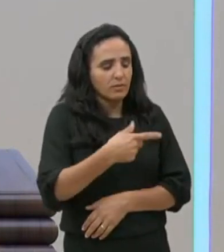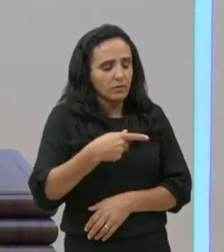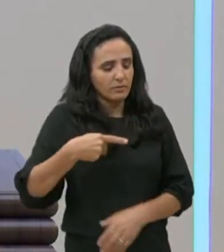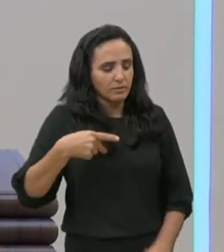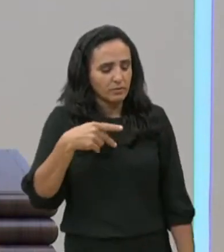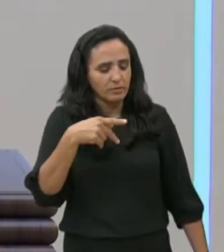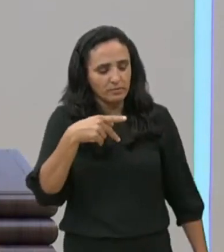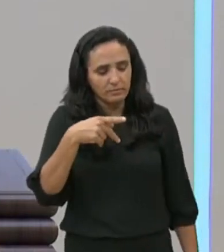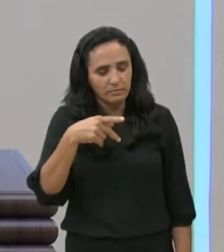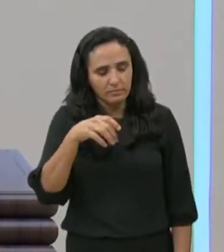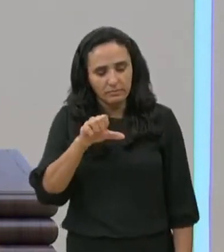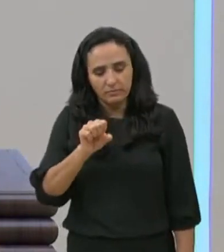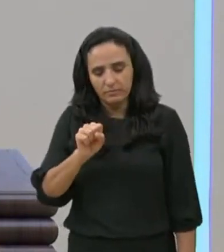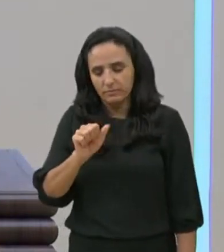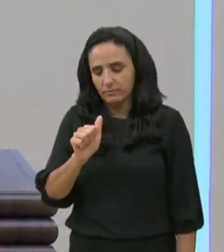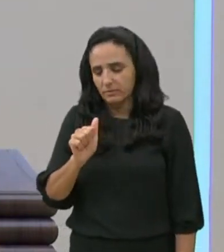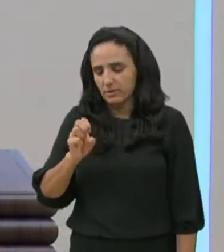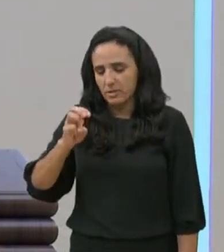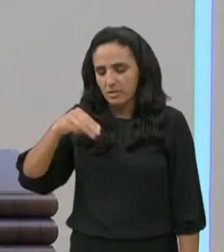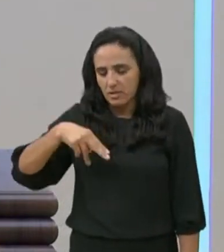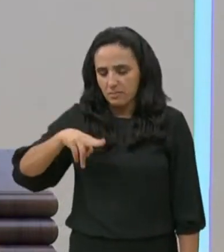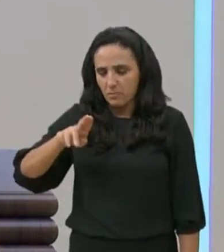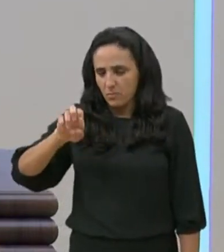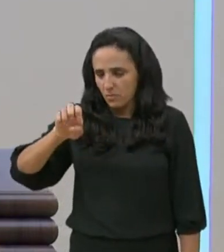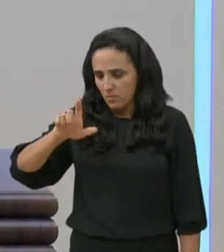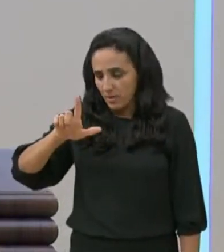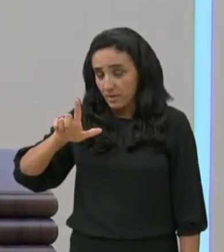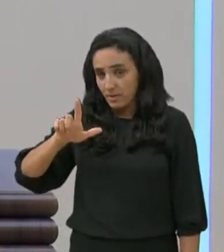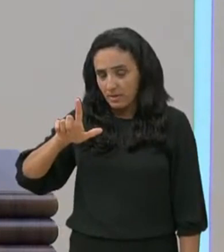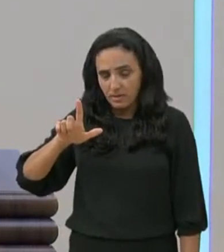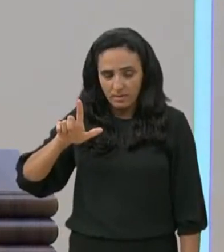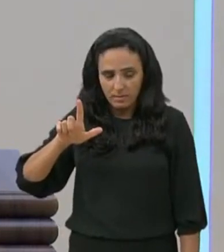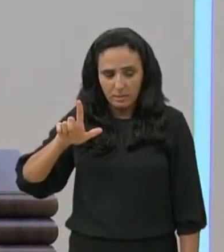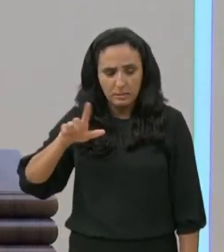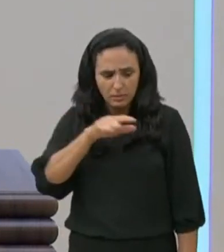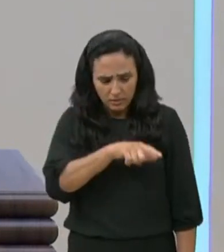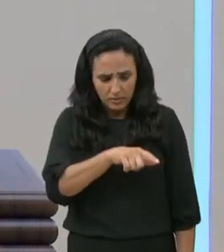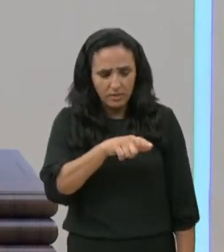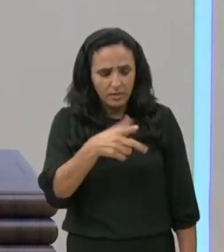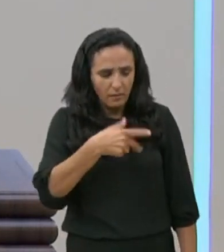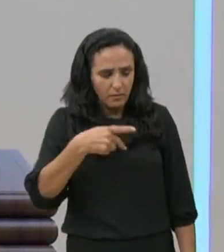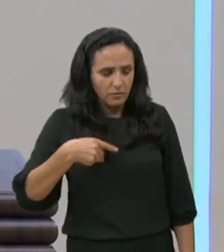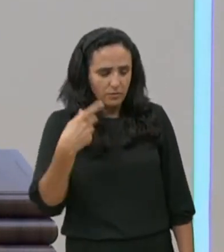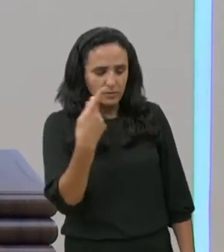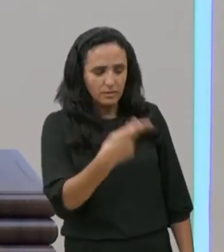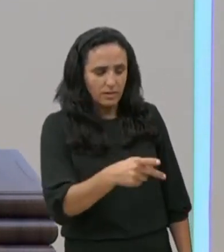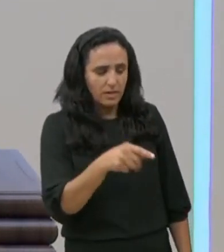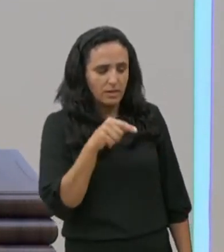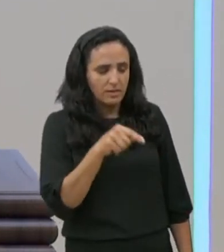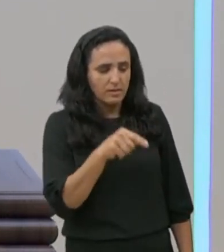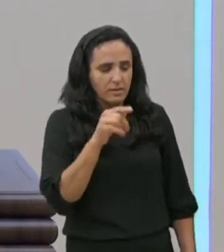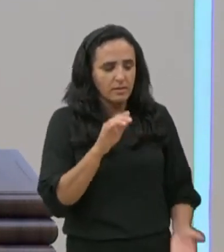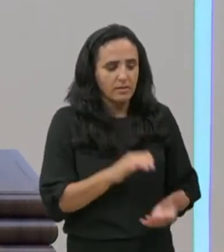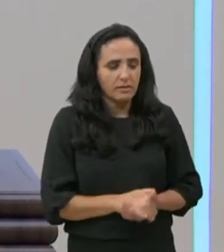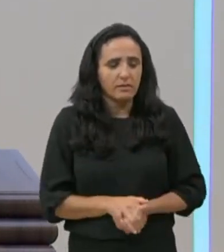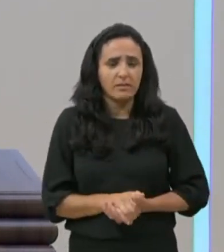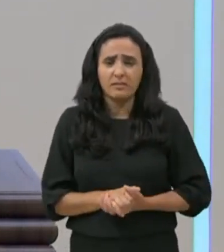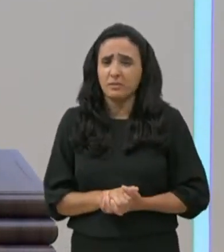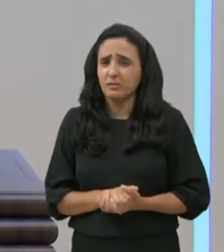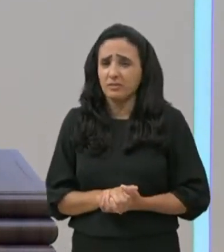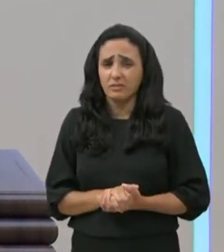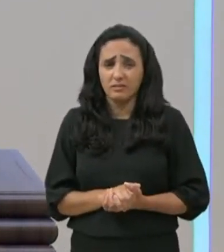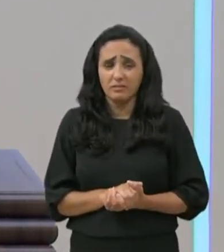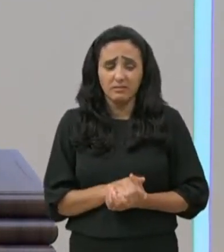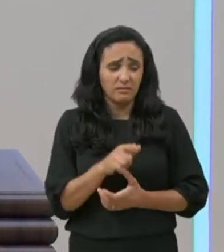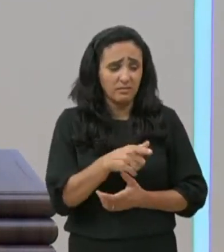presidente, esta serva de Deus, ela, fez um transplante, de fígado, e precisa,